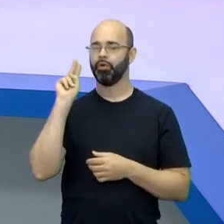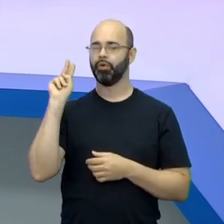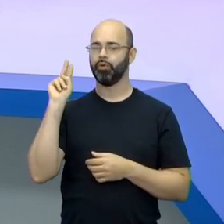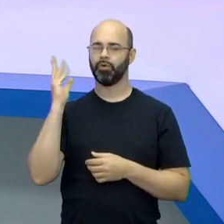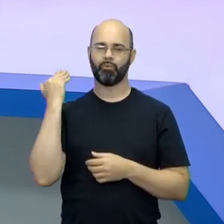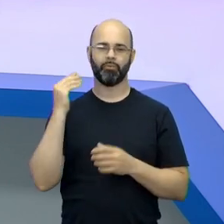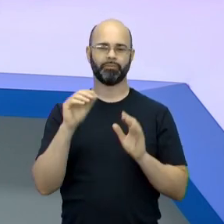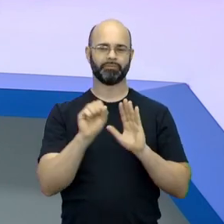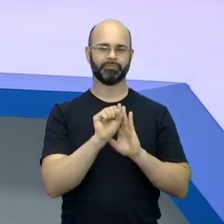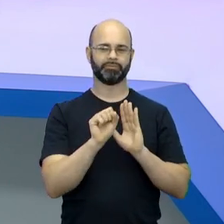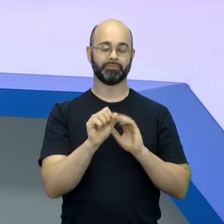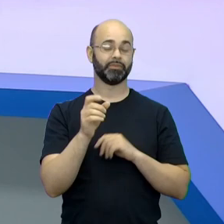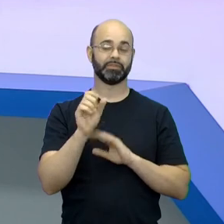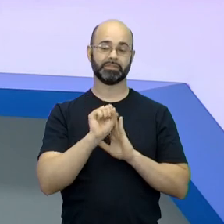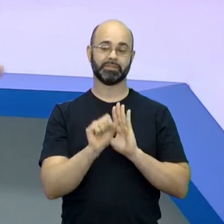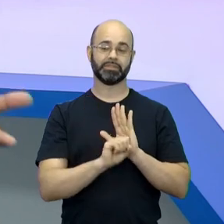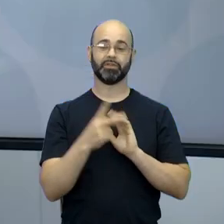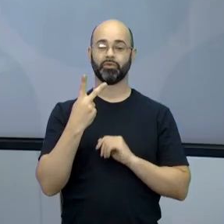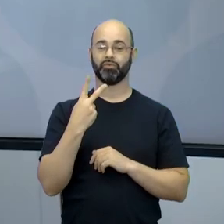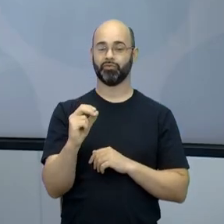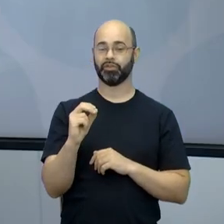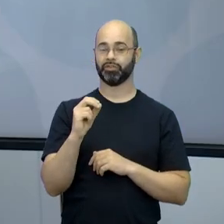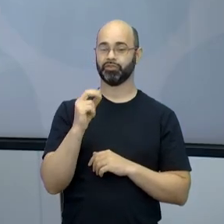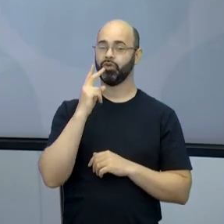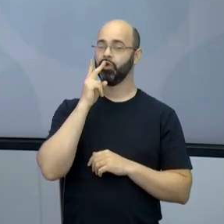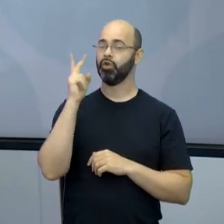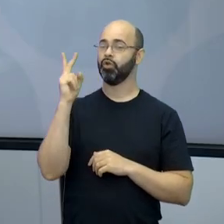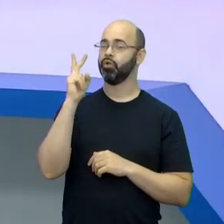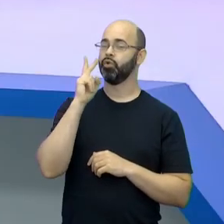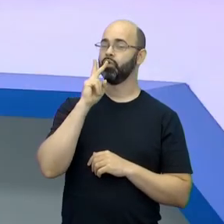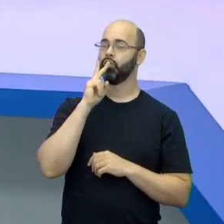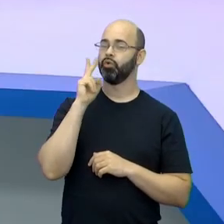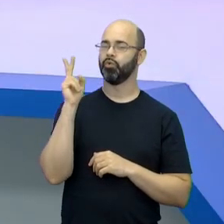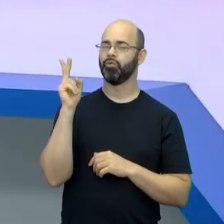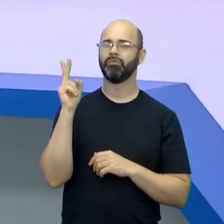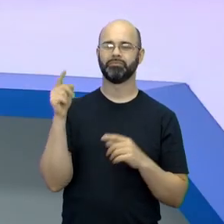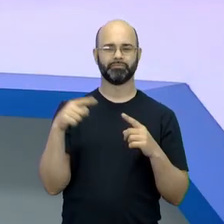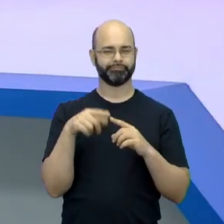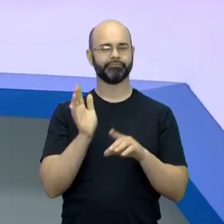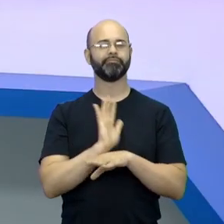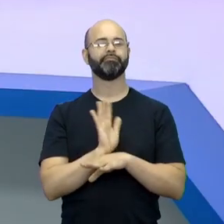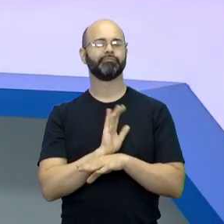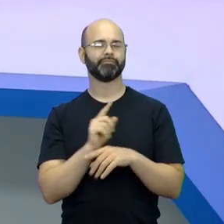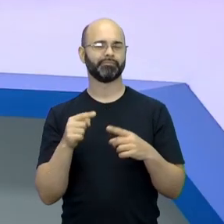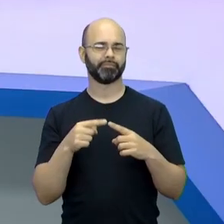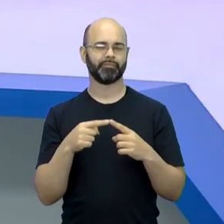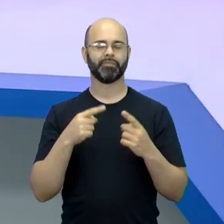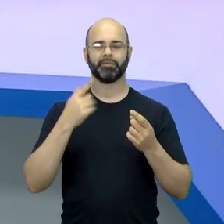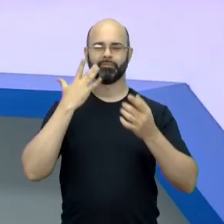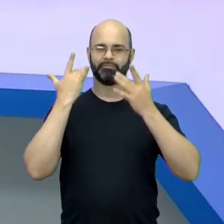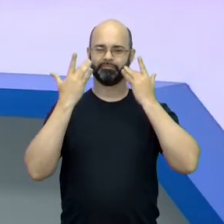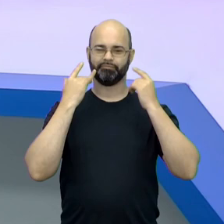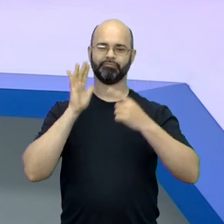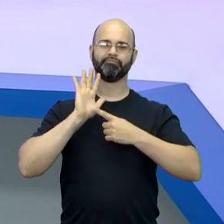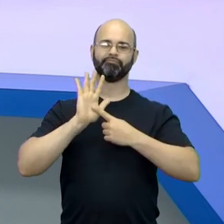XX, fumar era uma coisa que tinha muito a ver com o cinema, tinha muito a ver com as peças publicitárias,